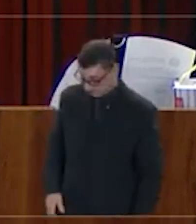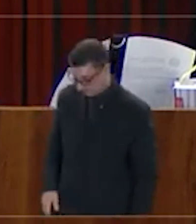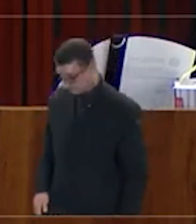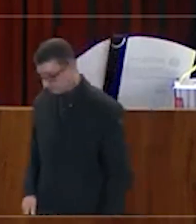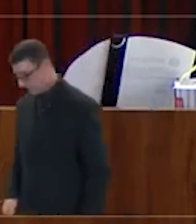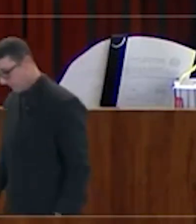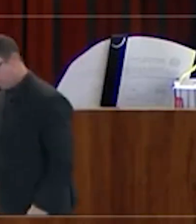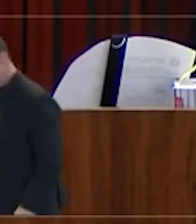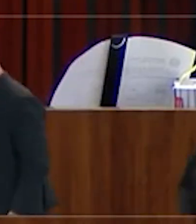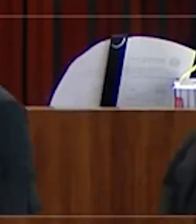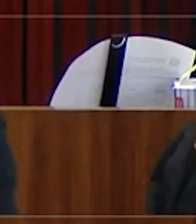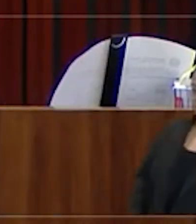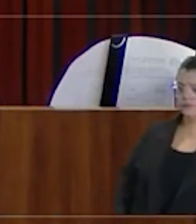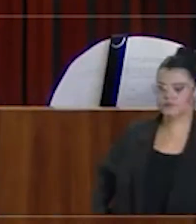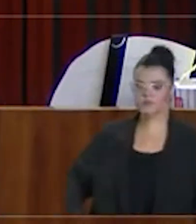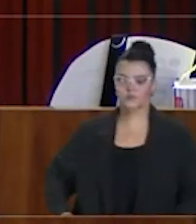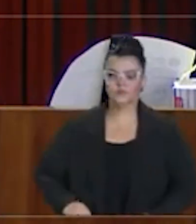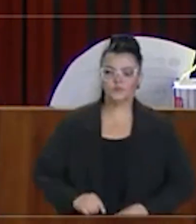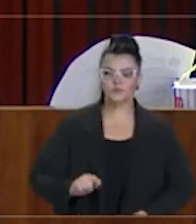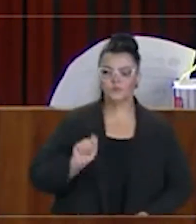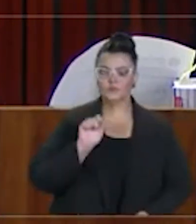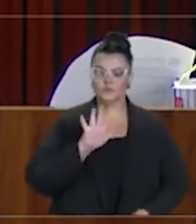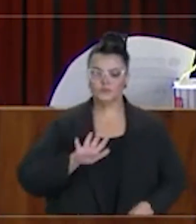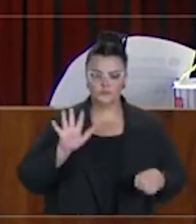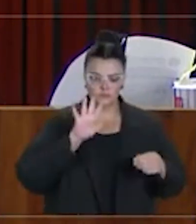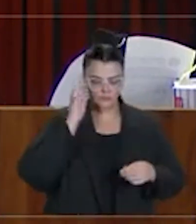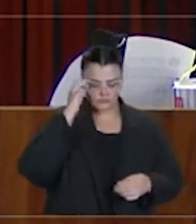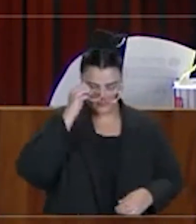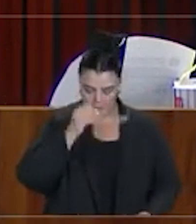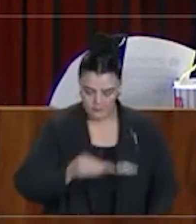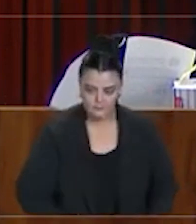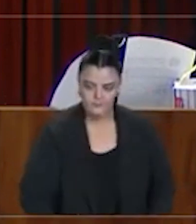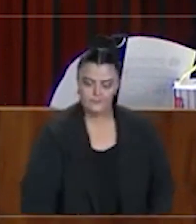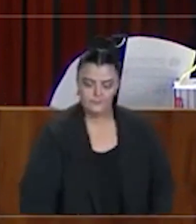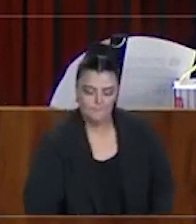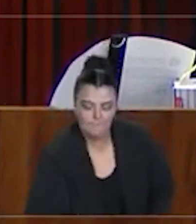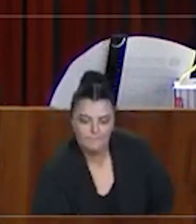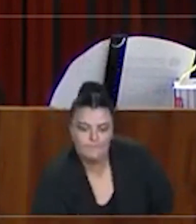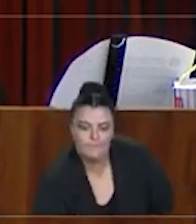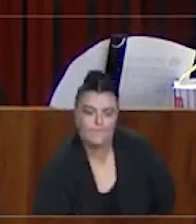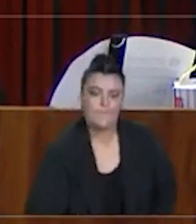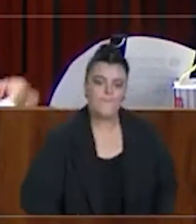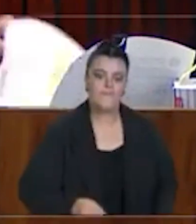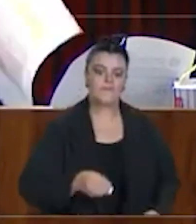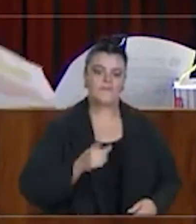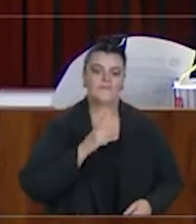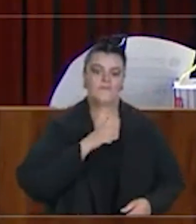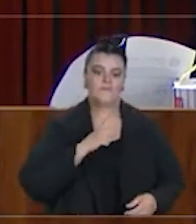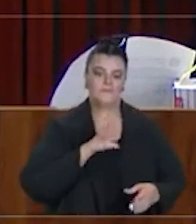jurisprudência por unanimidade do não cabimento de sustentação oral em agravos. Obrigado, doutor.